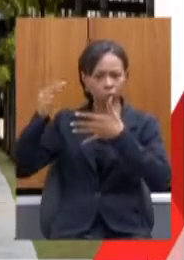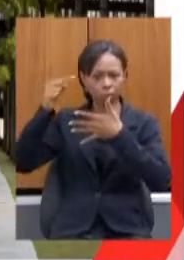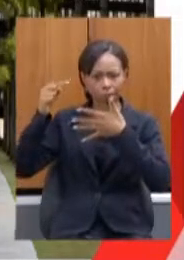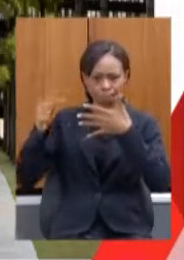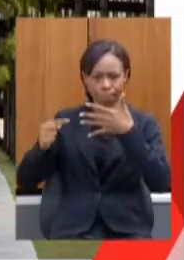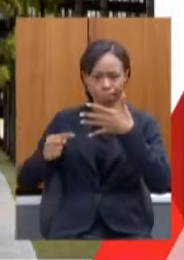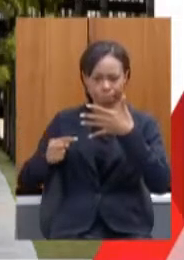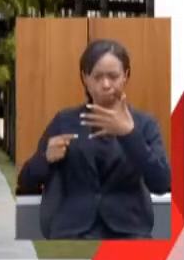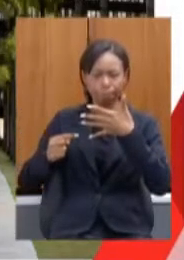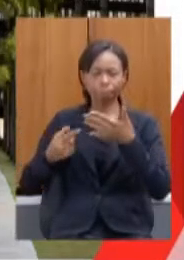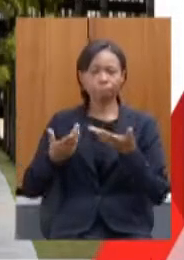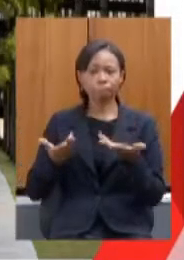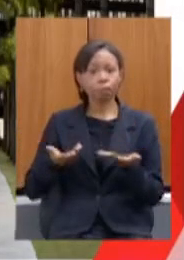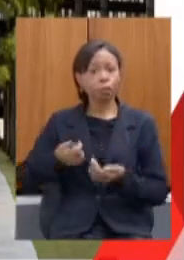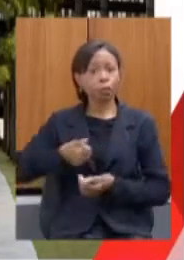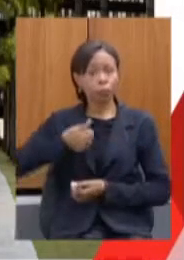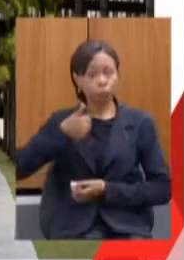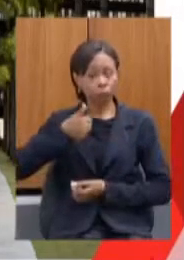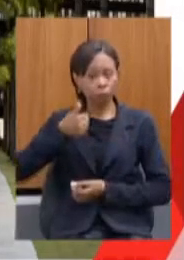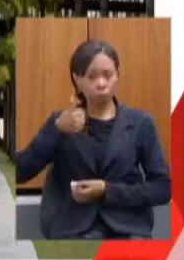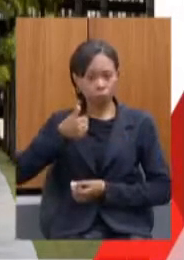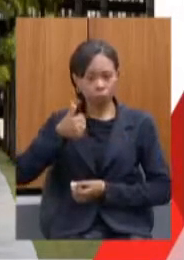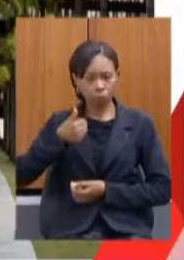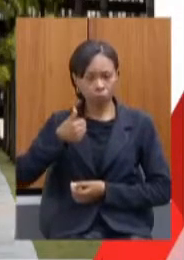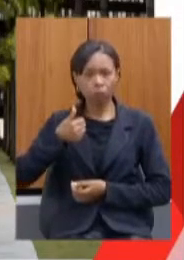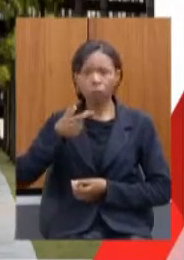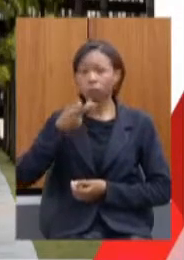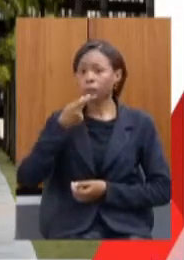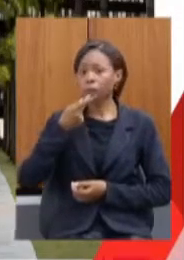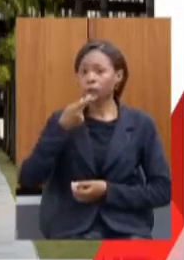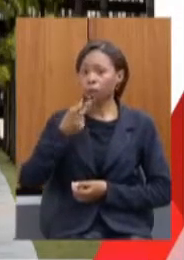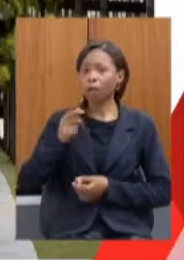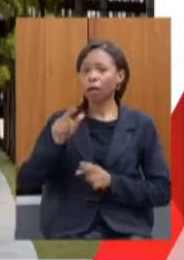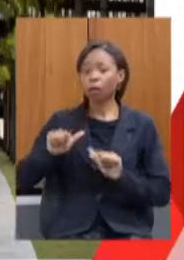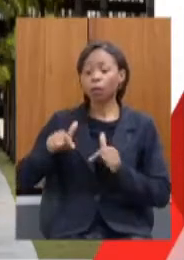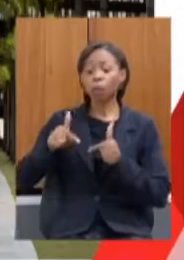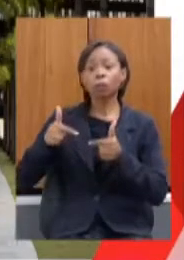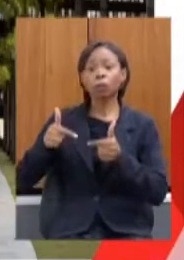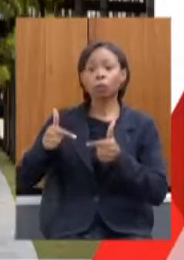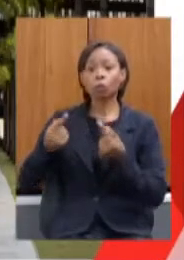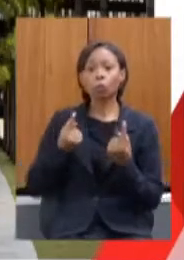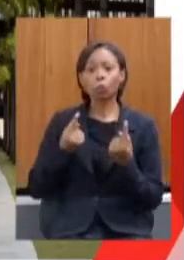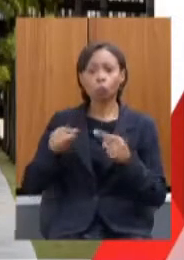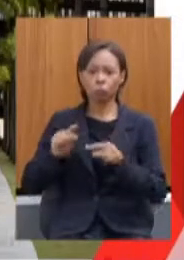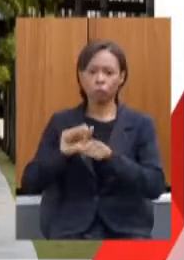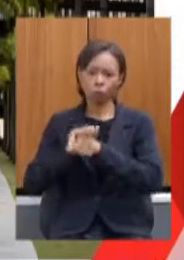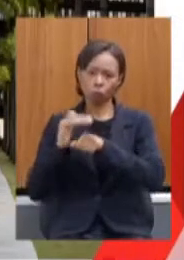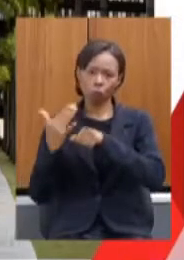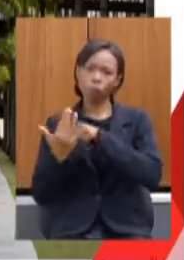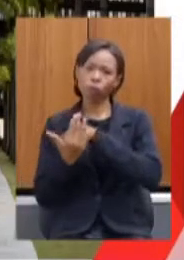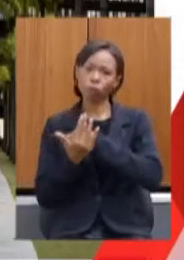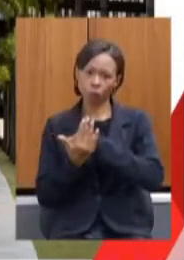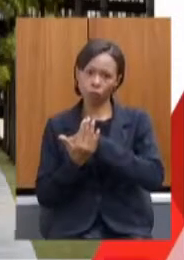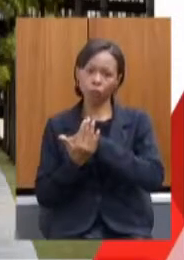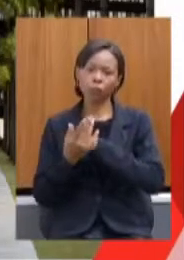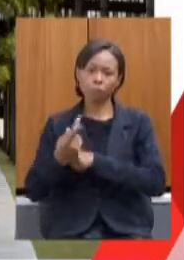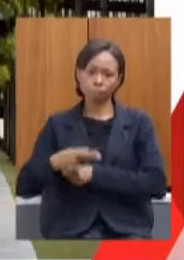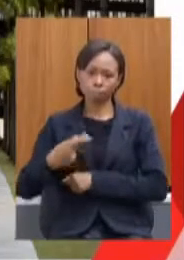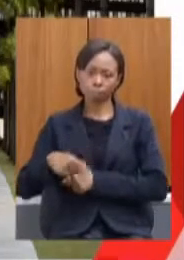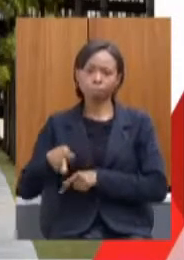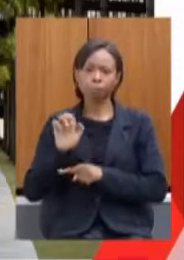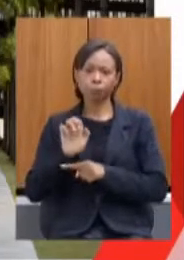Primeiro, nós vamos falar sobre as ações de combate à Covid-19 no Estado que tiveram a